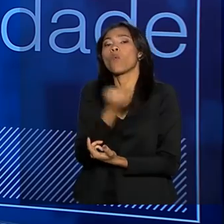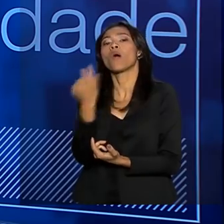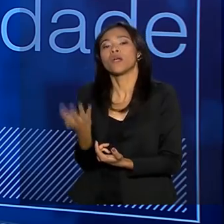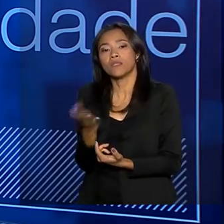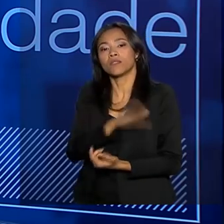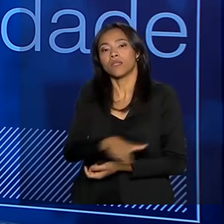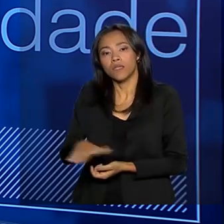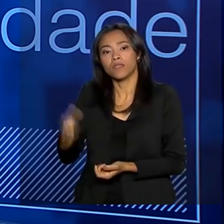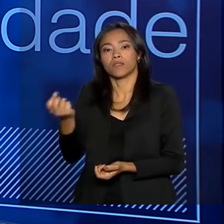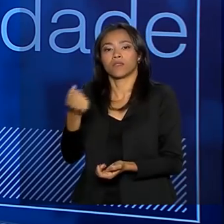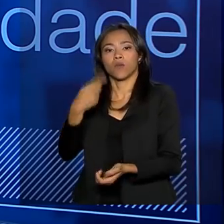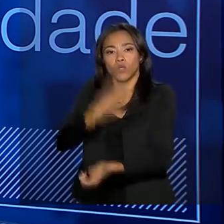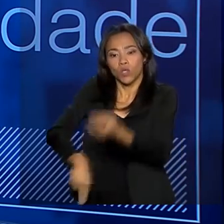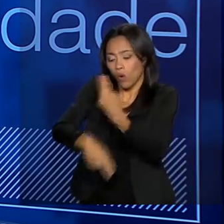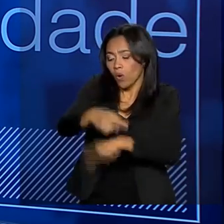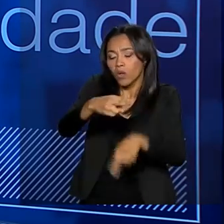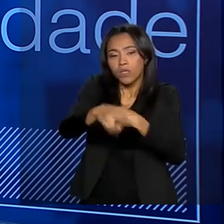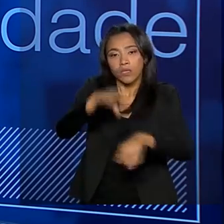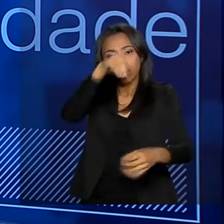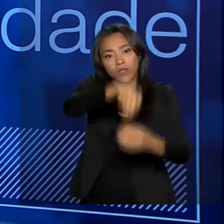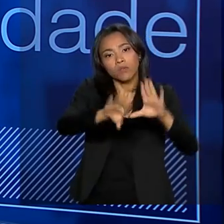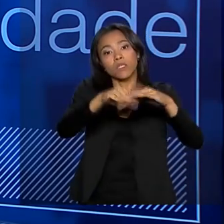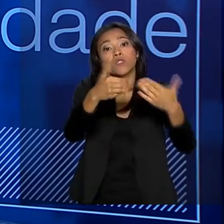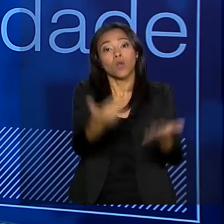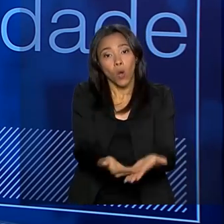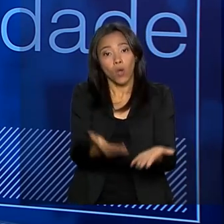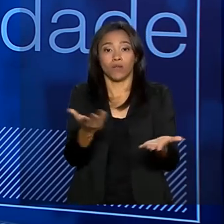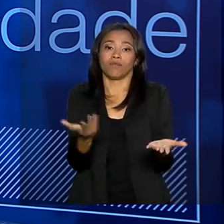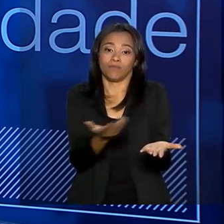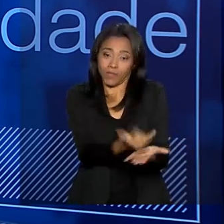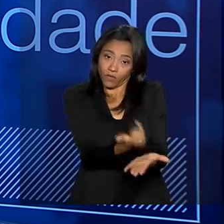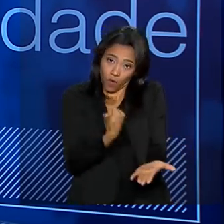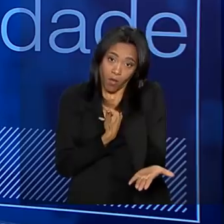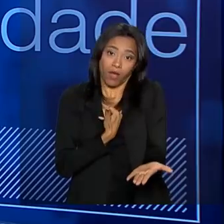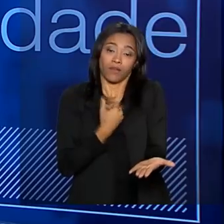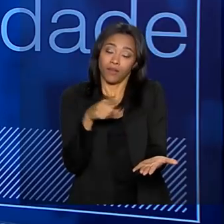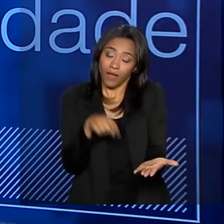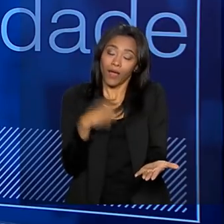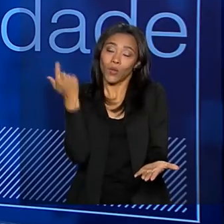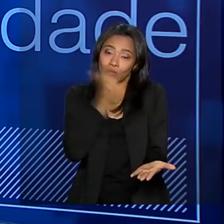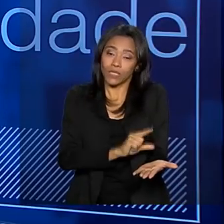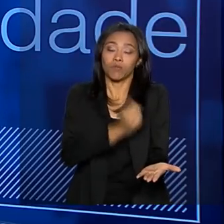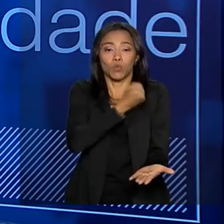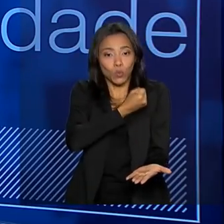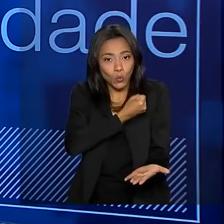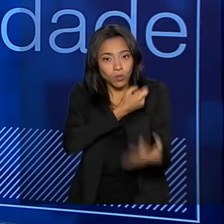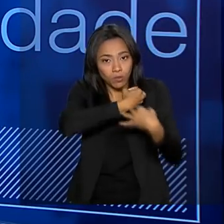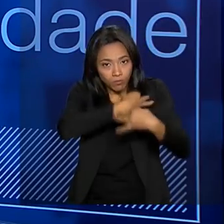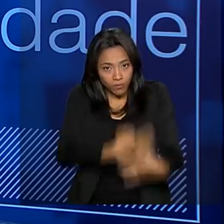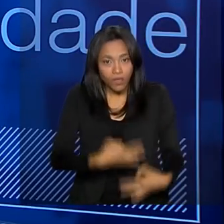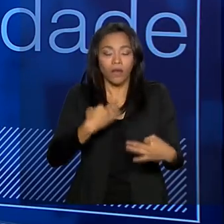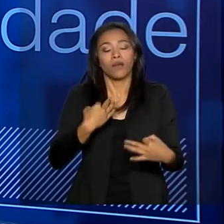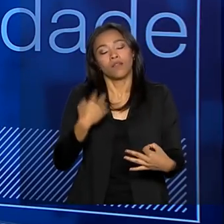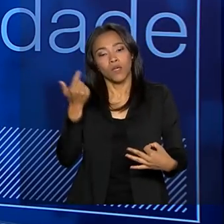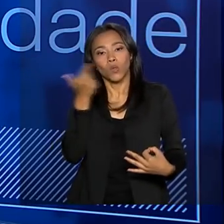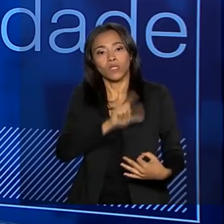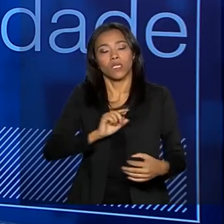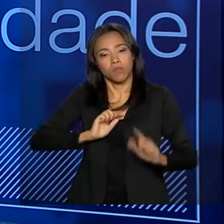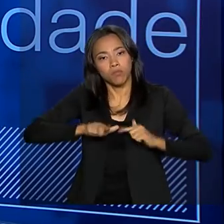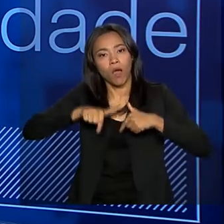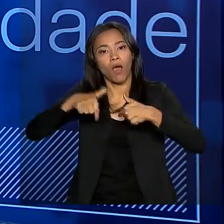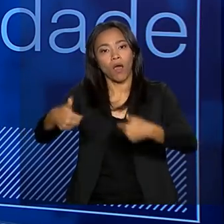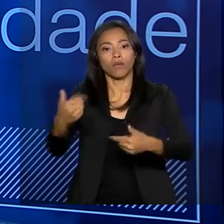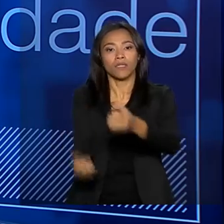nesse ambiente escolar. O que vem de casa machucada. E eu creio que aí nós vamos chegar a um número e podemos atuar de uma forma mais